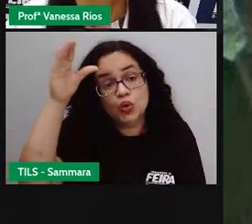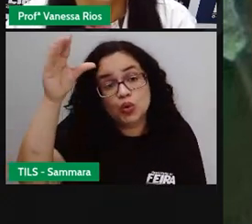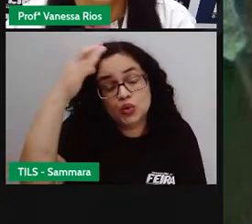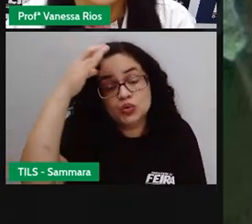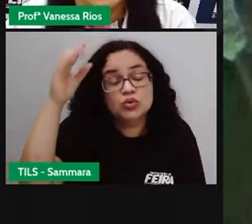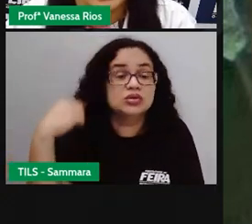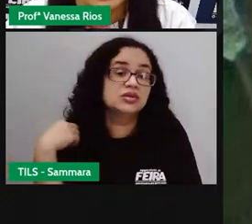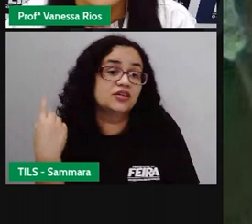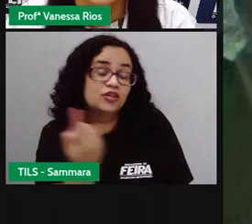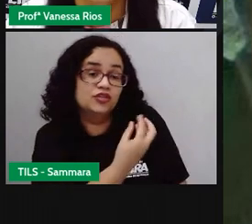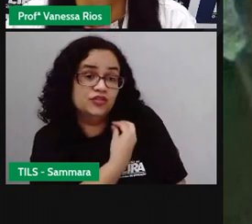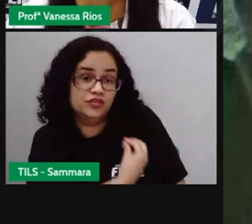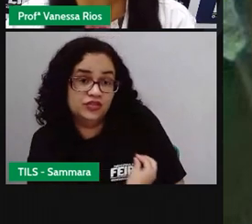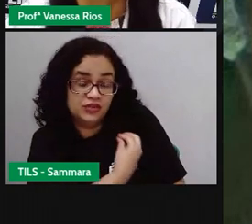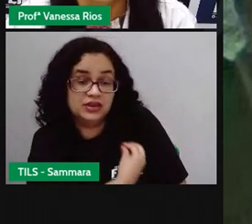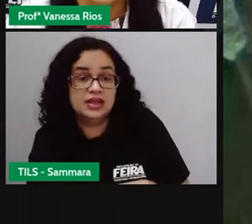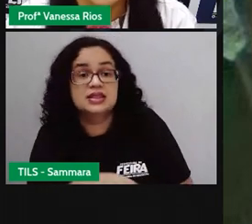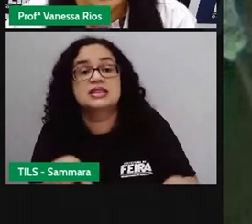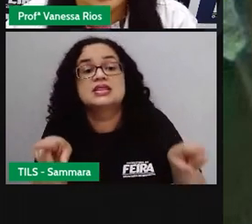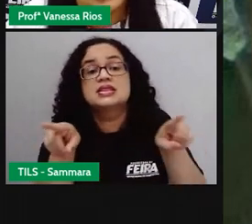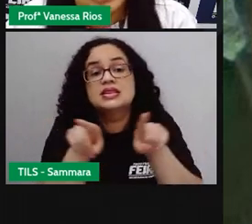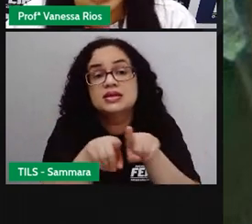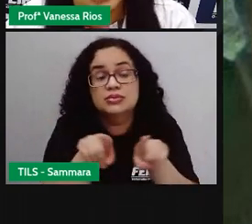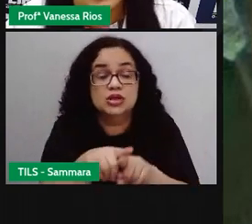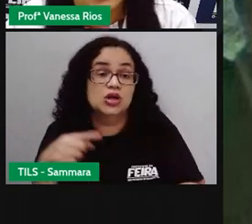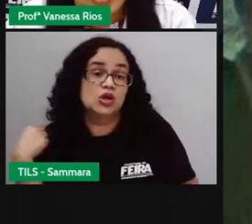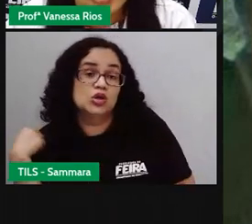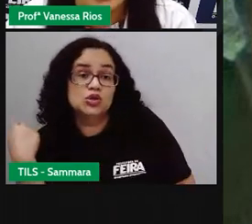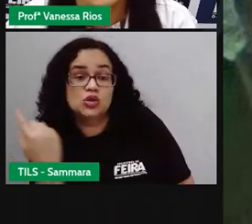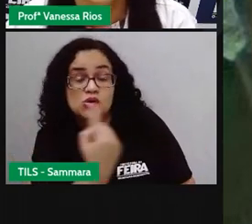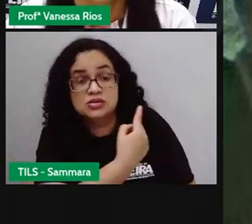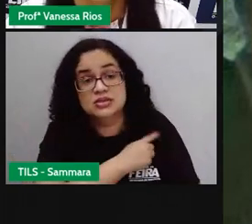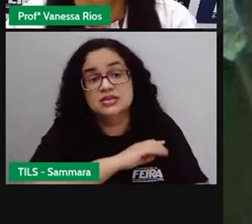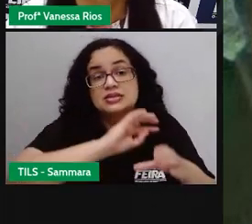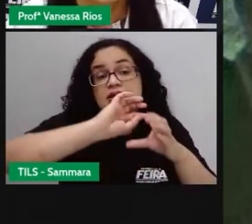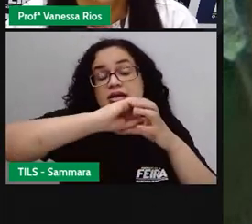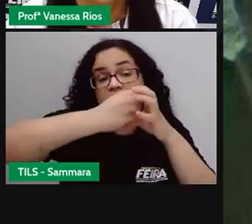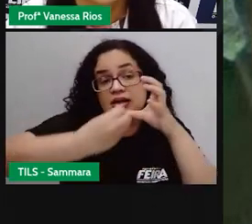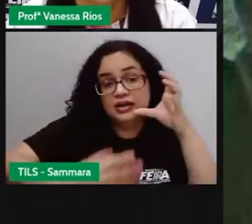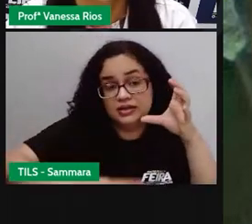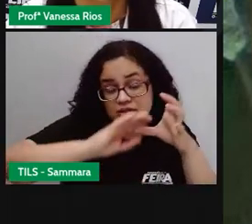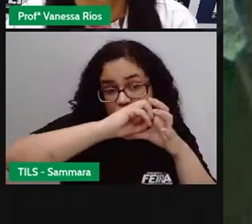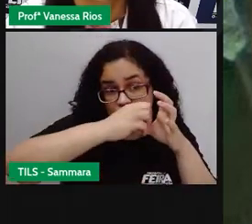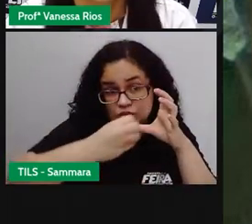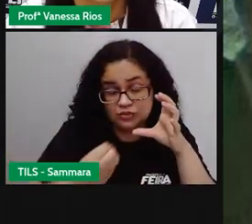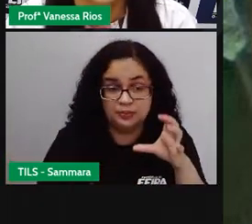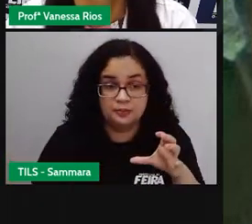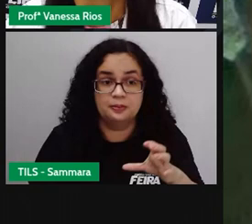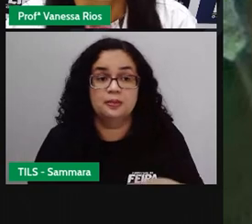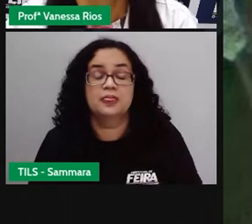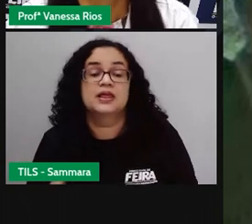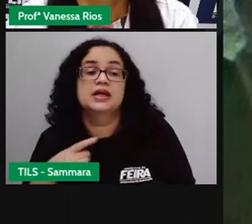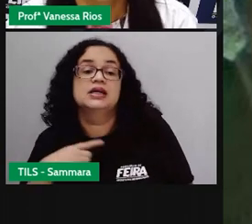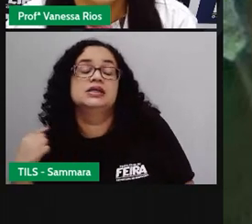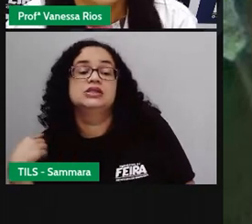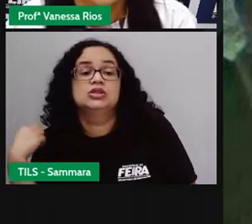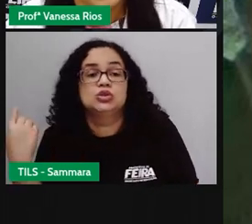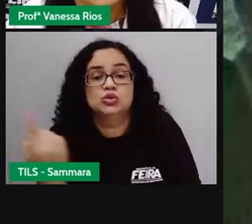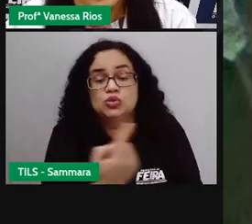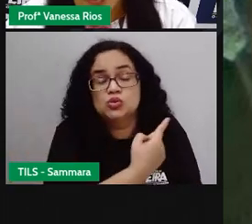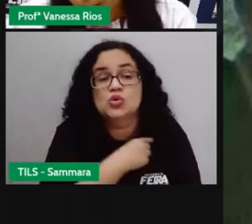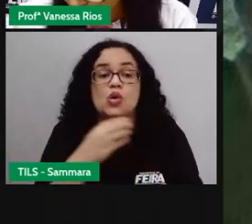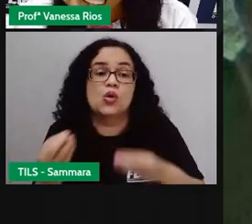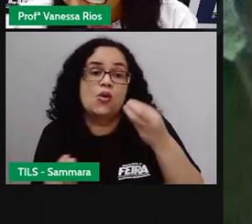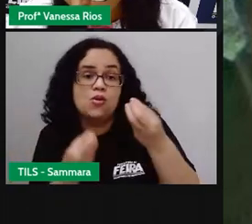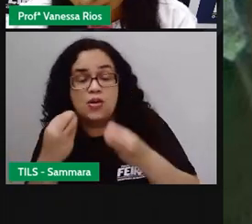nosso modo de vida, também quanto as nossas características físicas que formam aí a nossa constituição como